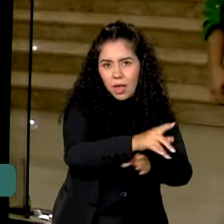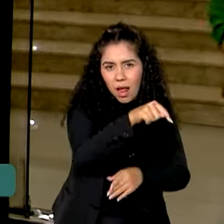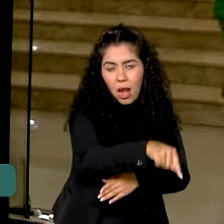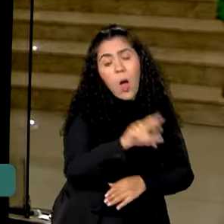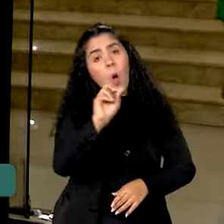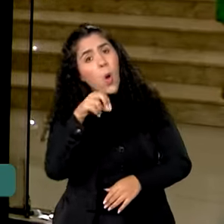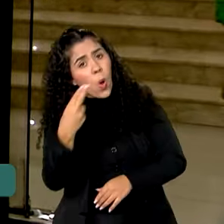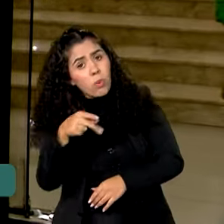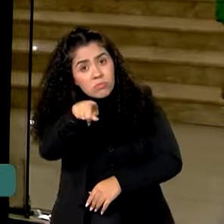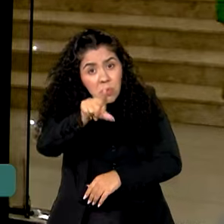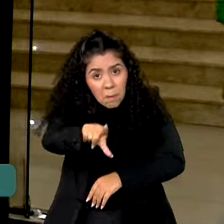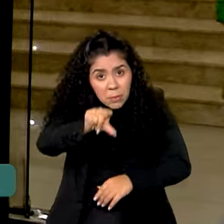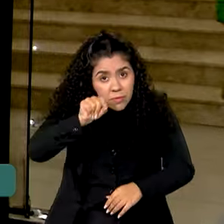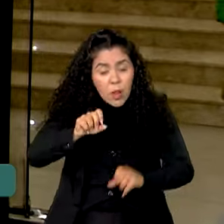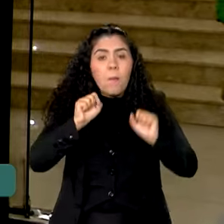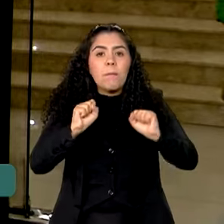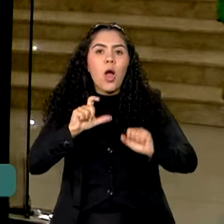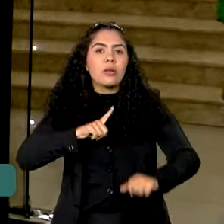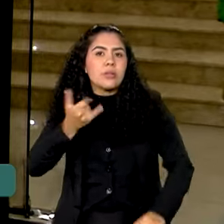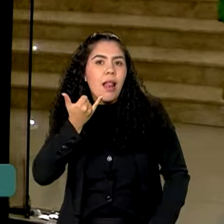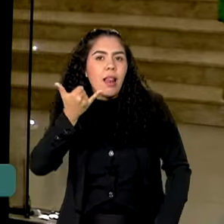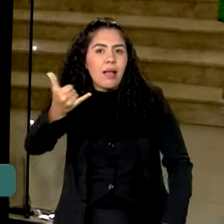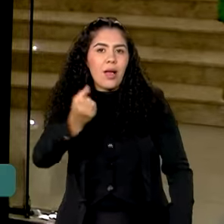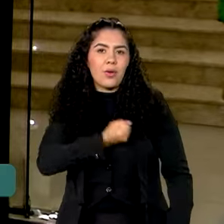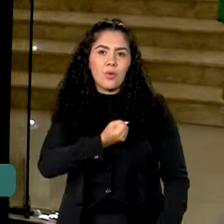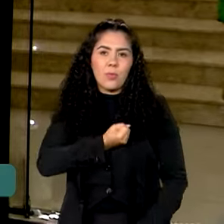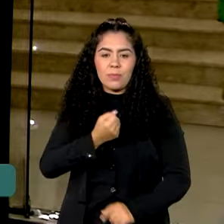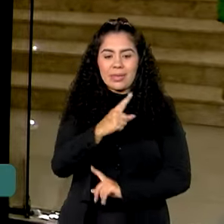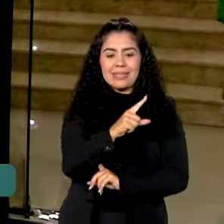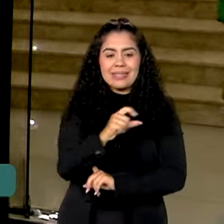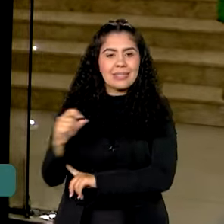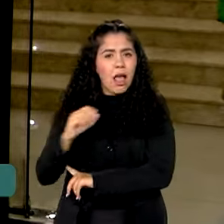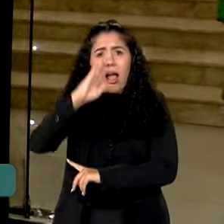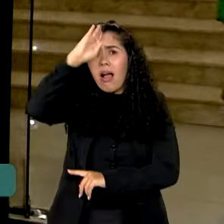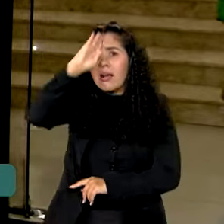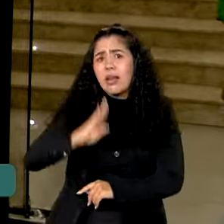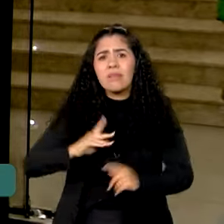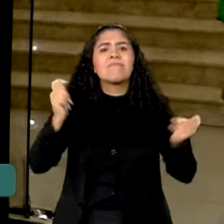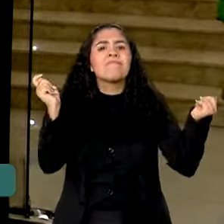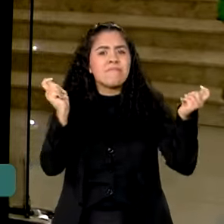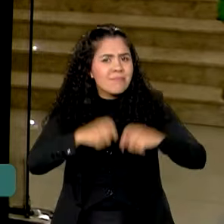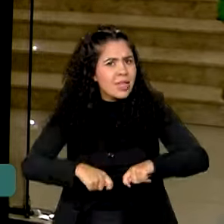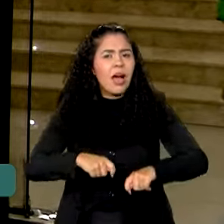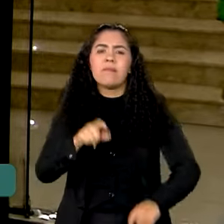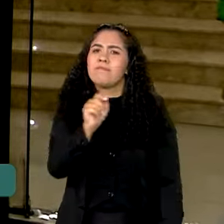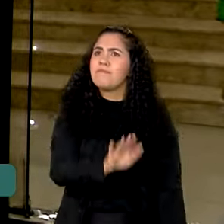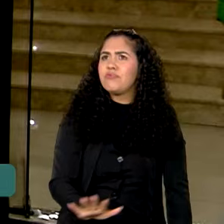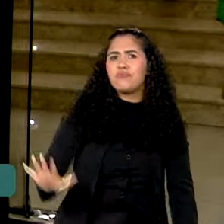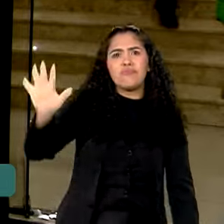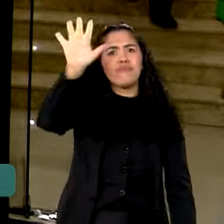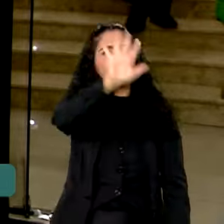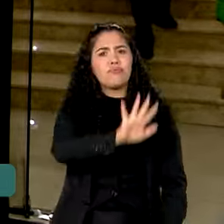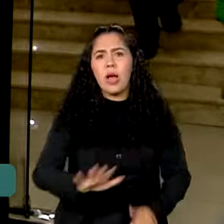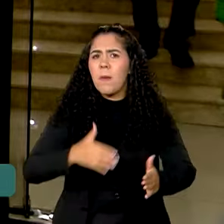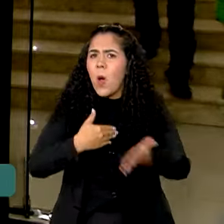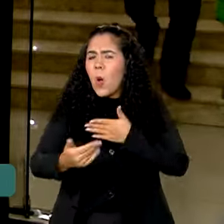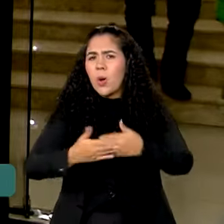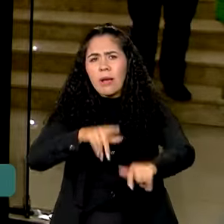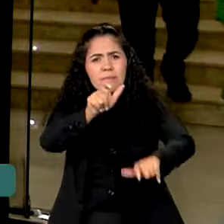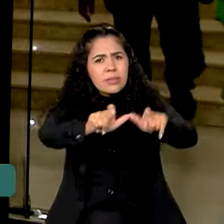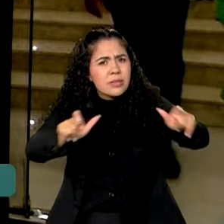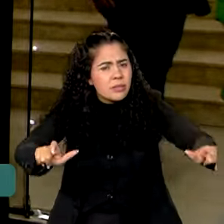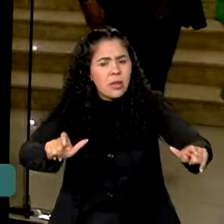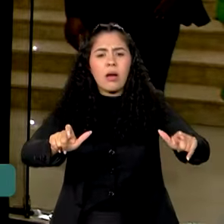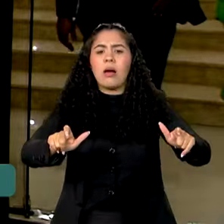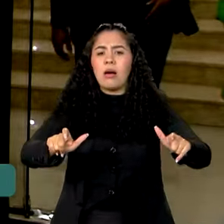preferir, tem um Disque 100 gratuito para todo o país, espalhado por todo o país, para qualquer pessoa em